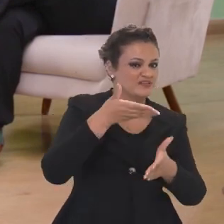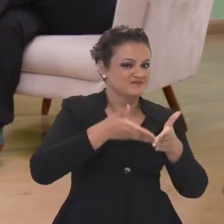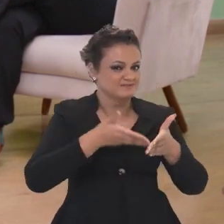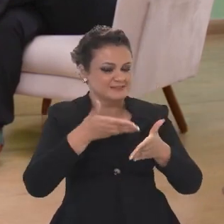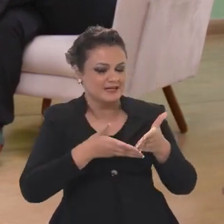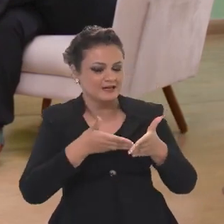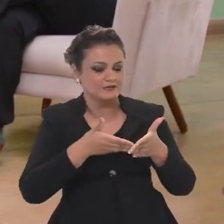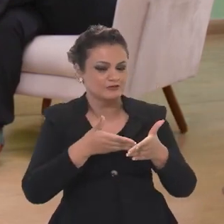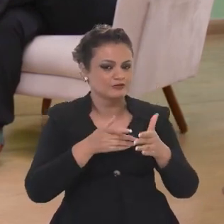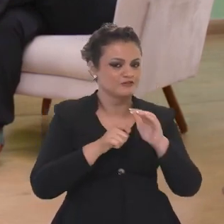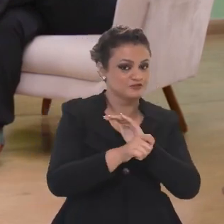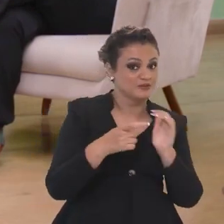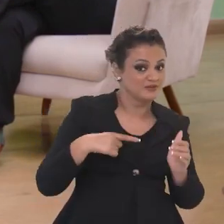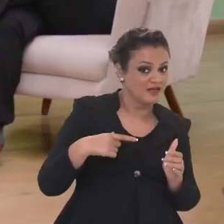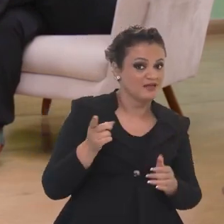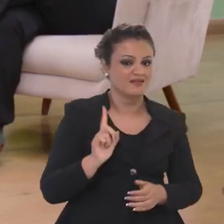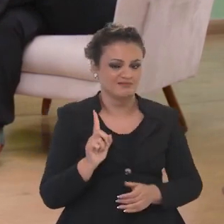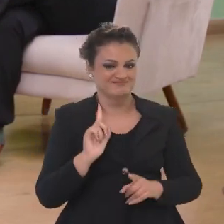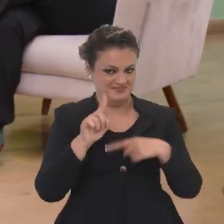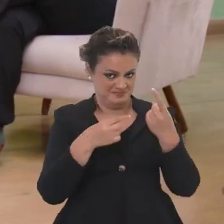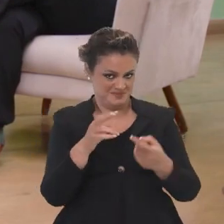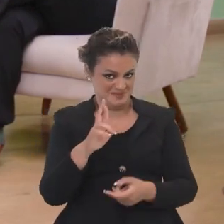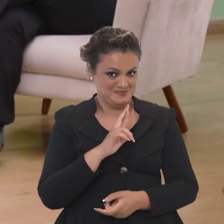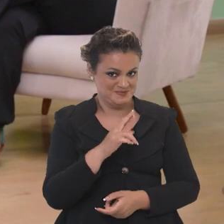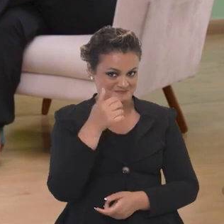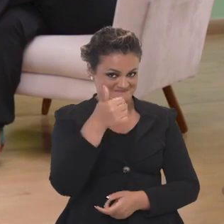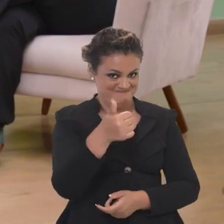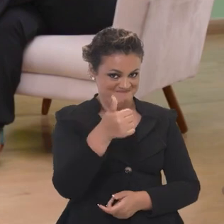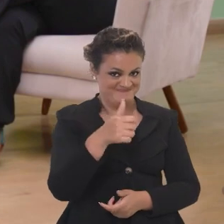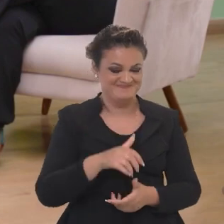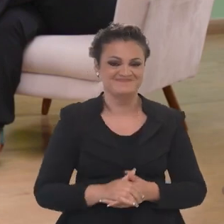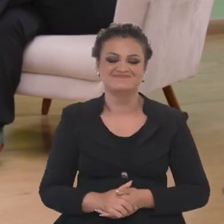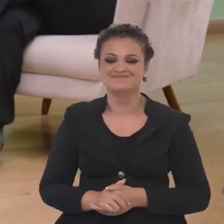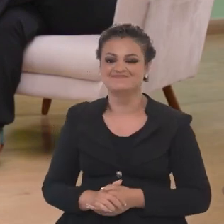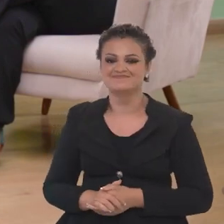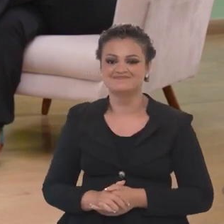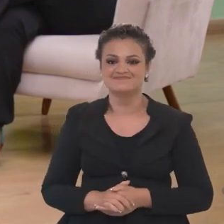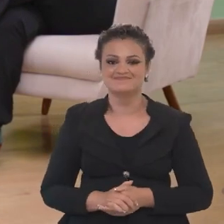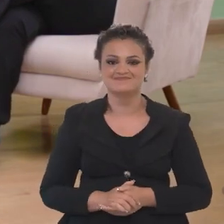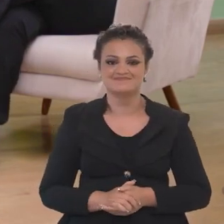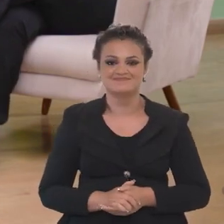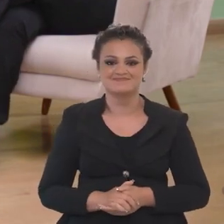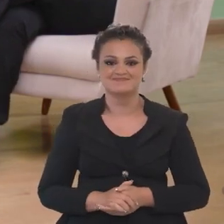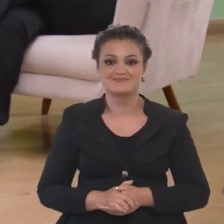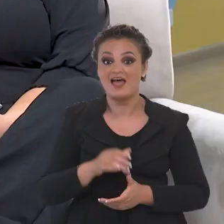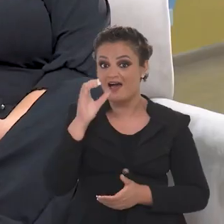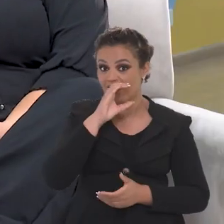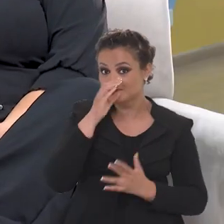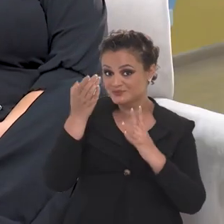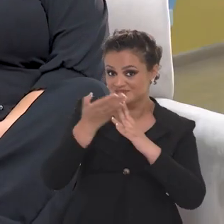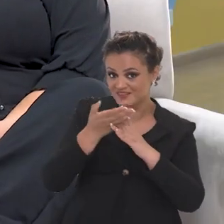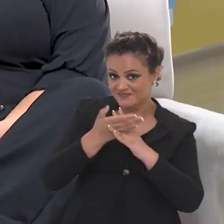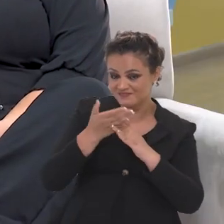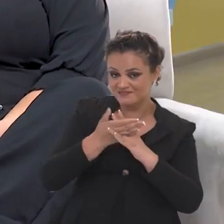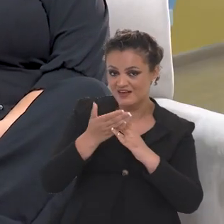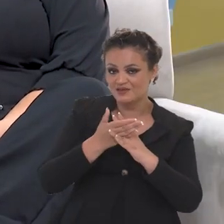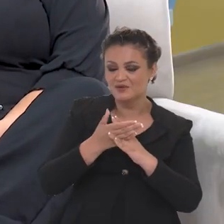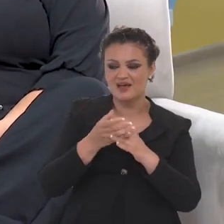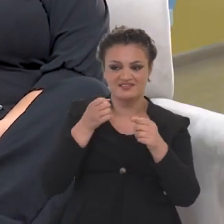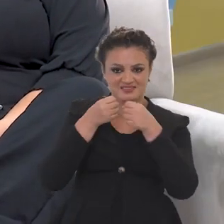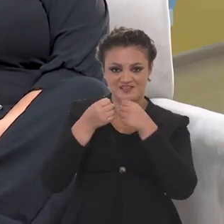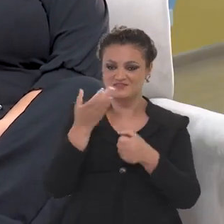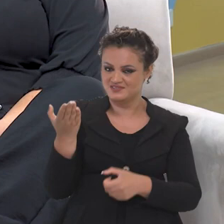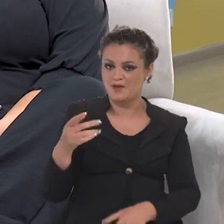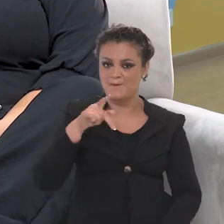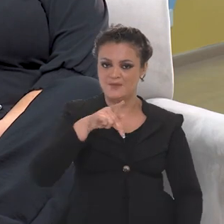local onde a Embaratur precisa investir e está investindo? O senhor responde quando voltarmos no segundo bloco. Vamos para um rápido